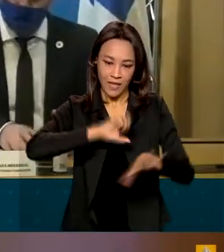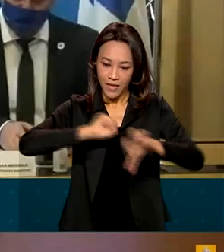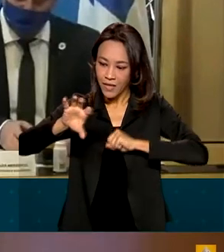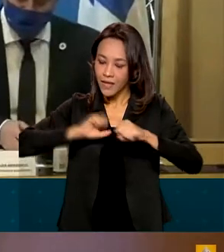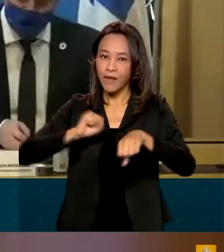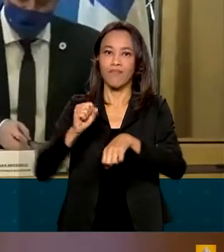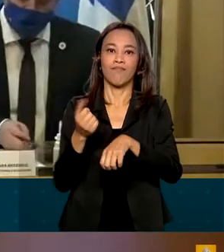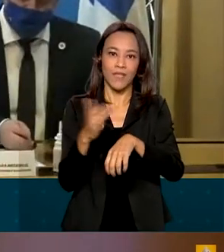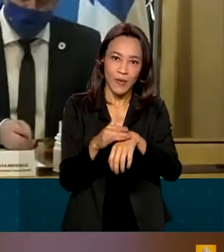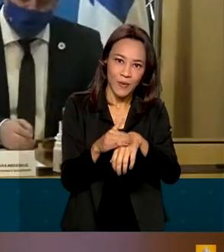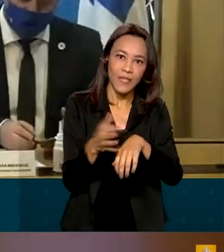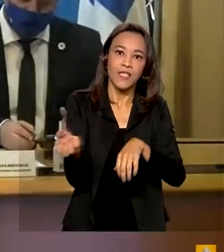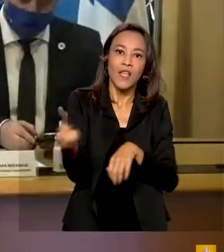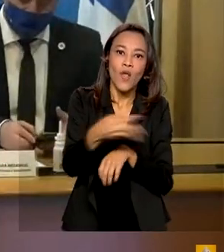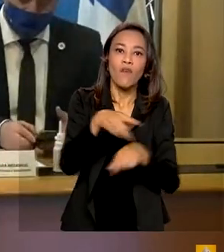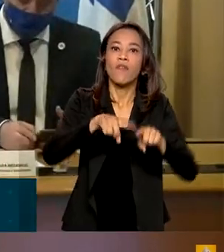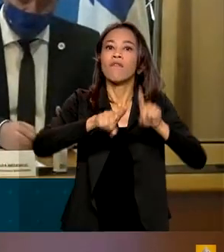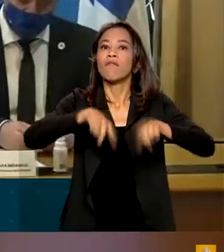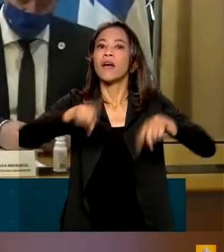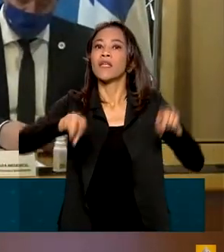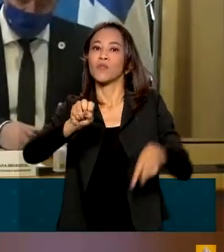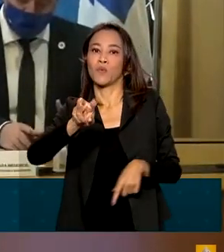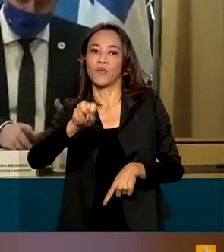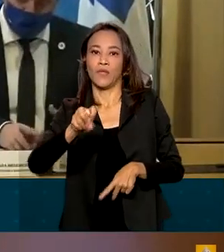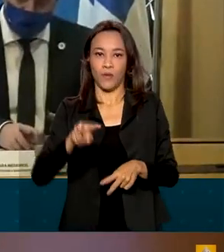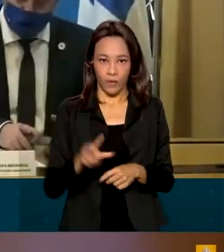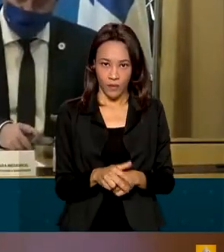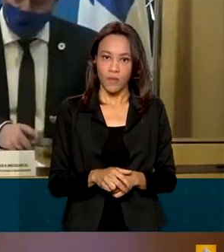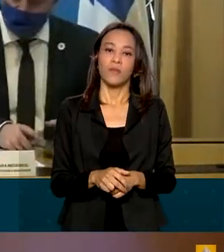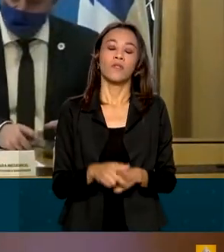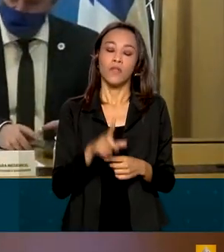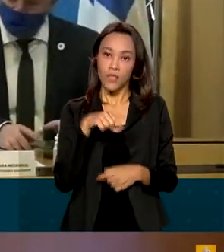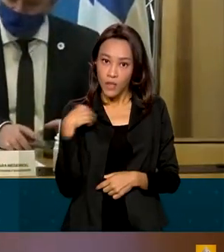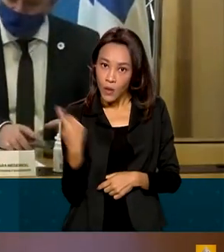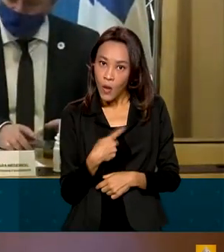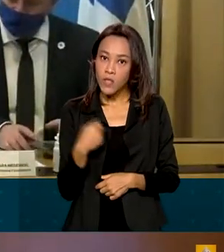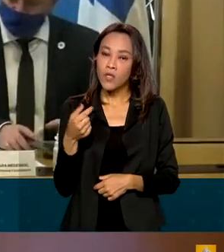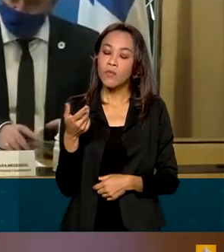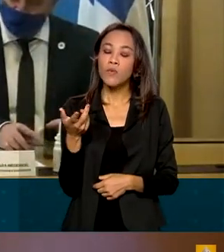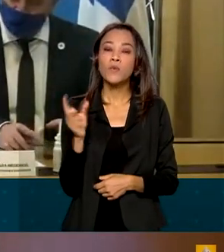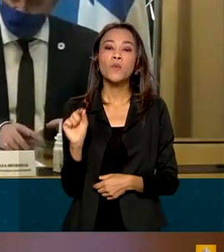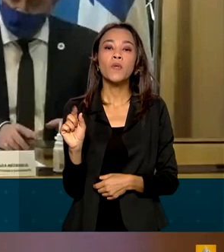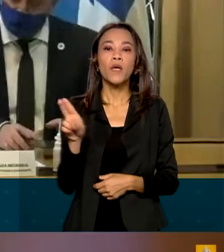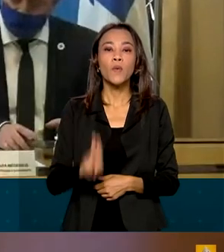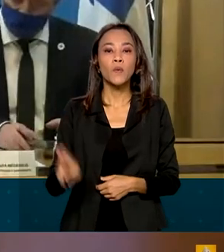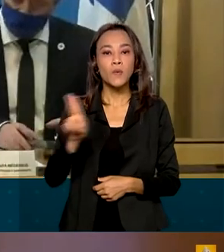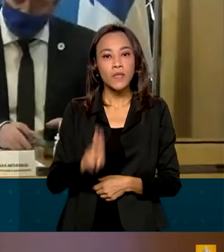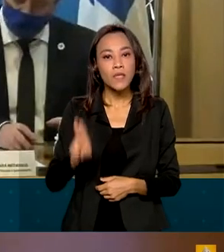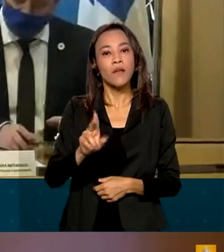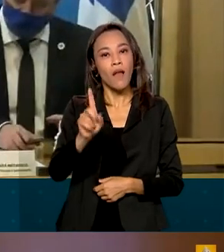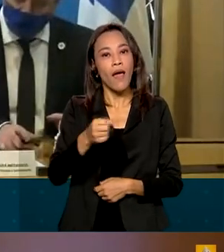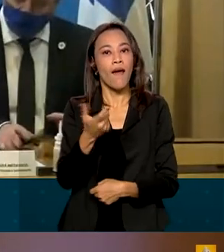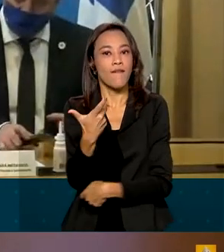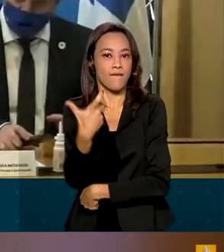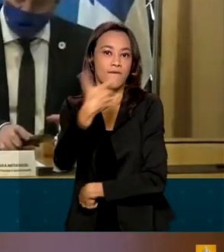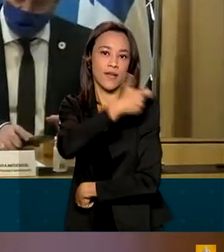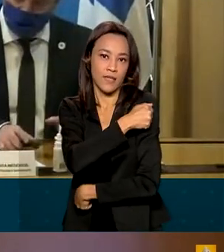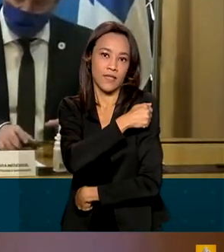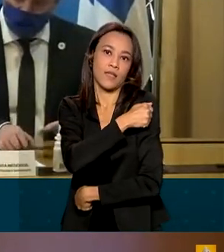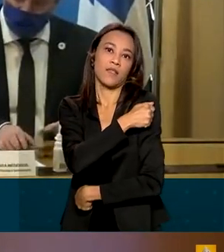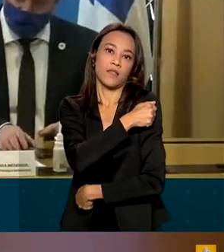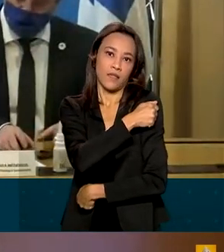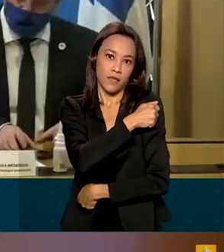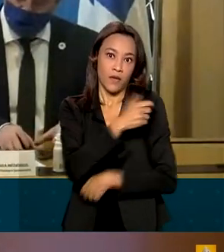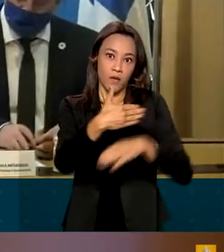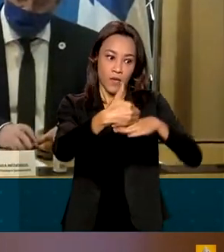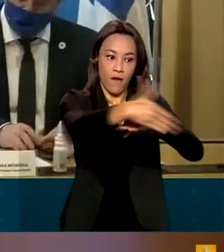E uma das medidas utilizadas, que vem sendo utilizadas por nós, prevendo isso, foi a vacinação na faixa